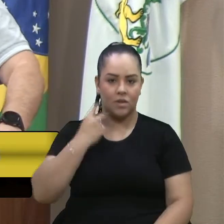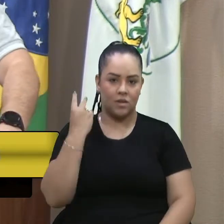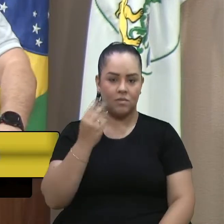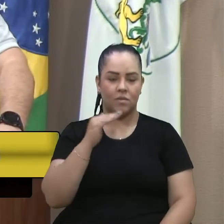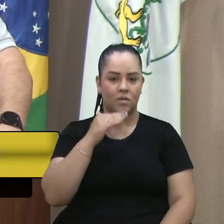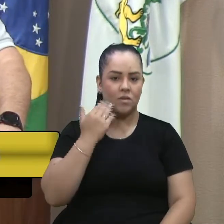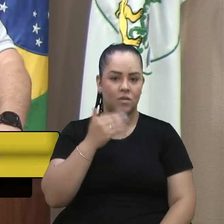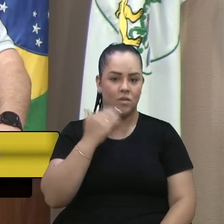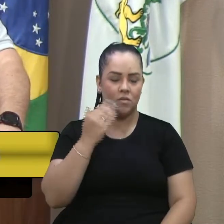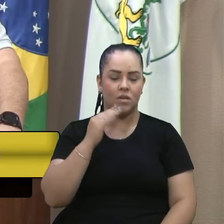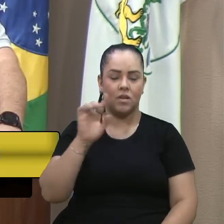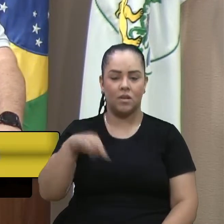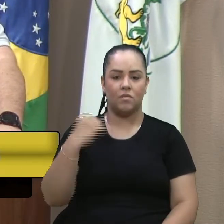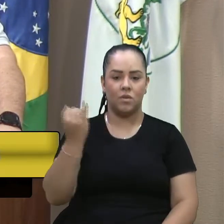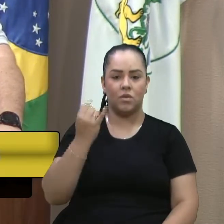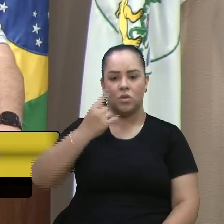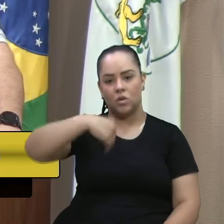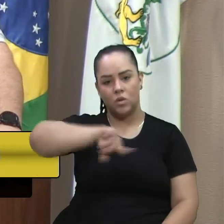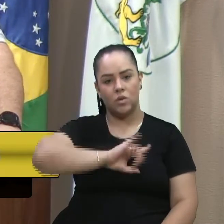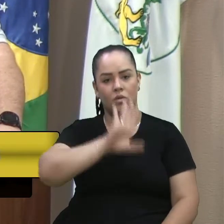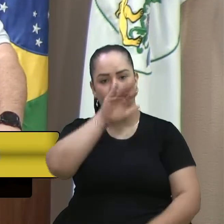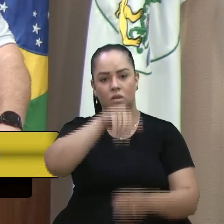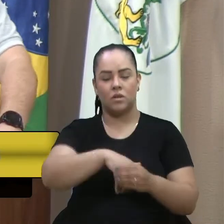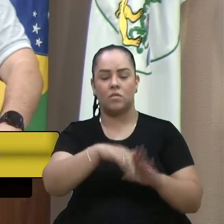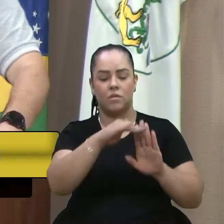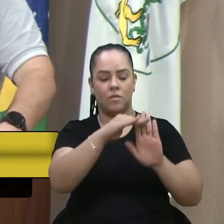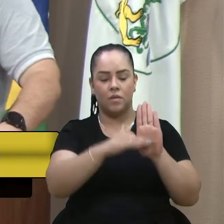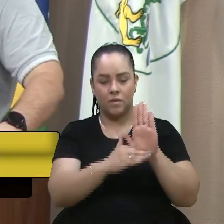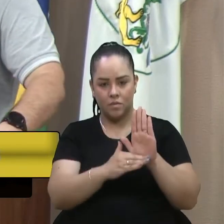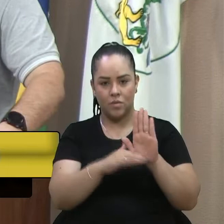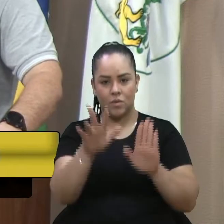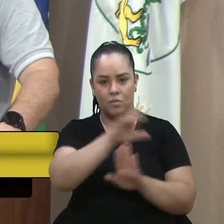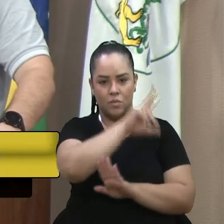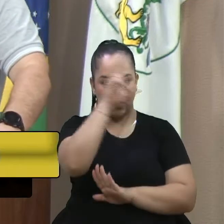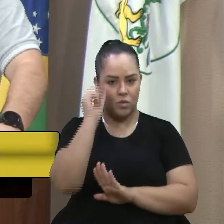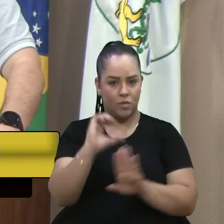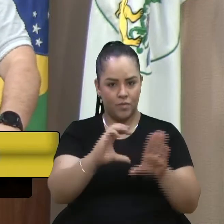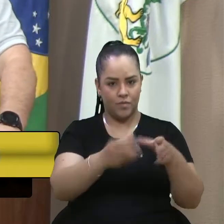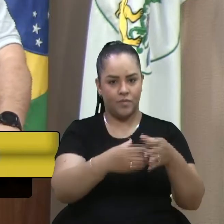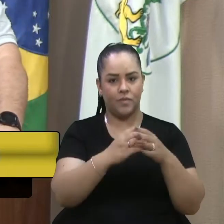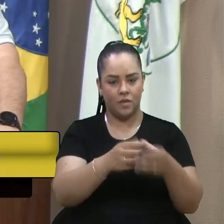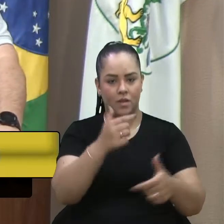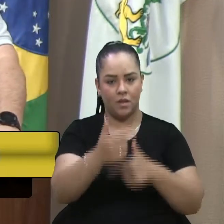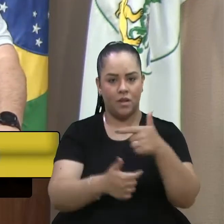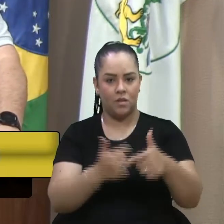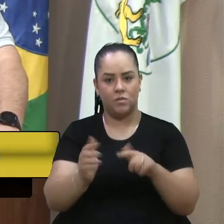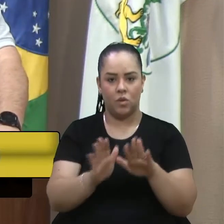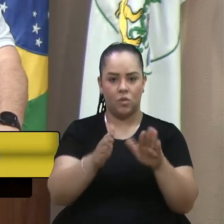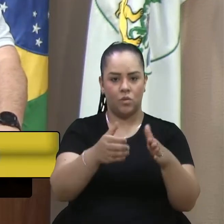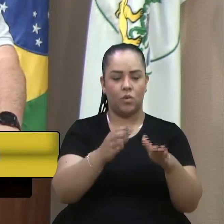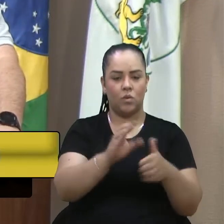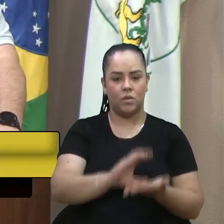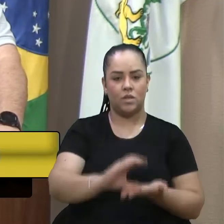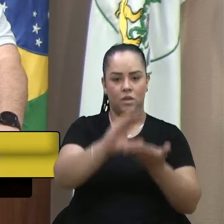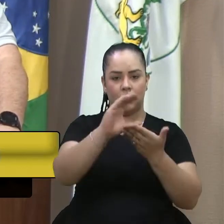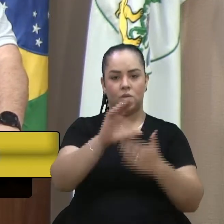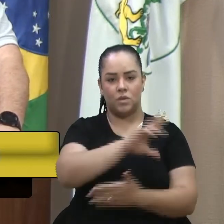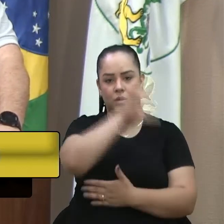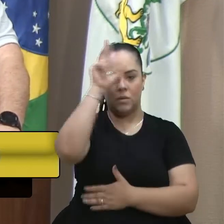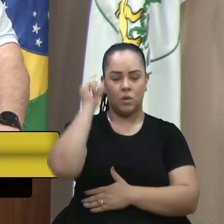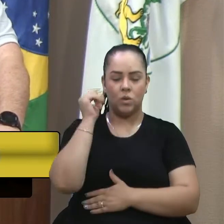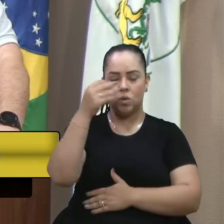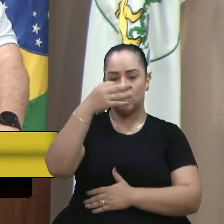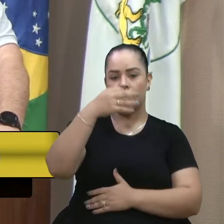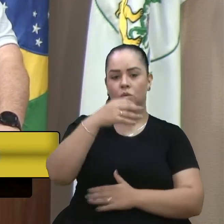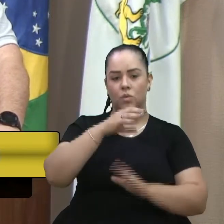importância de nós termos votado hoje o plano municipal de turismo é um trabalho feito pelo Conselho Municipal de Turismo pelo Sindicato